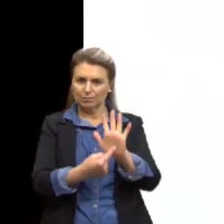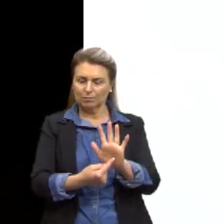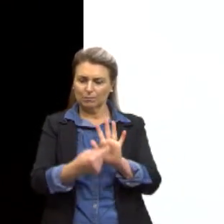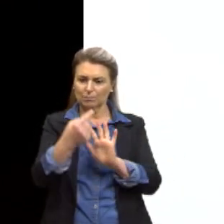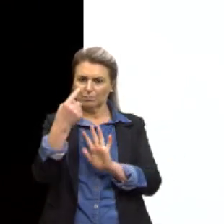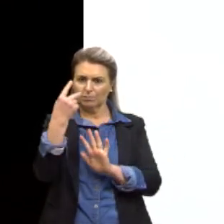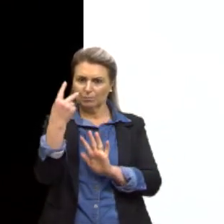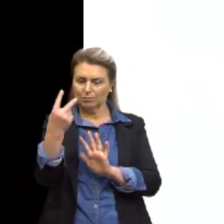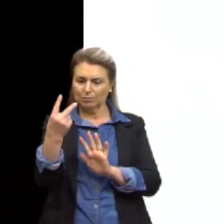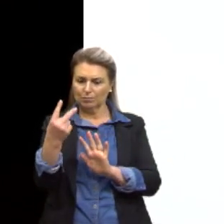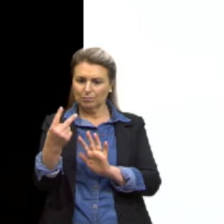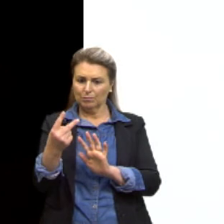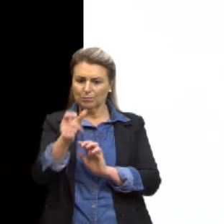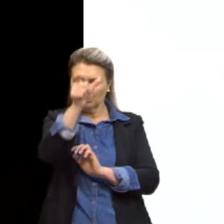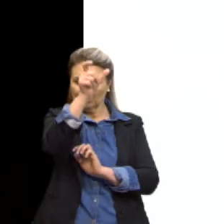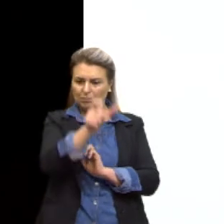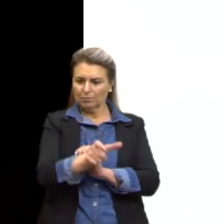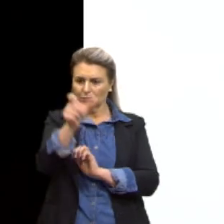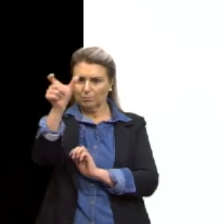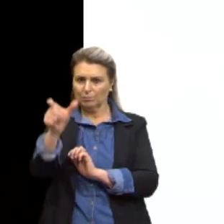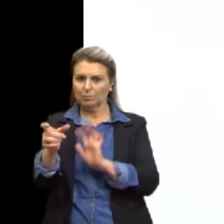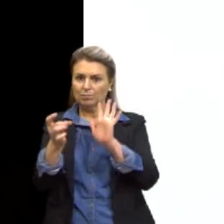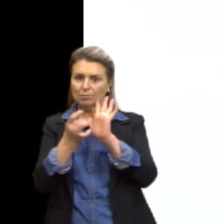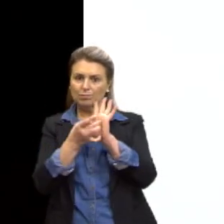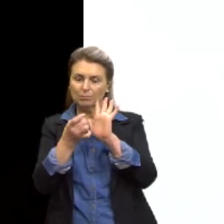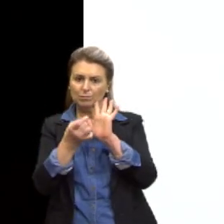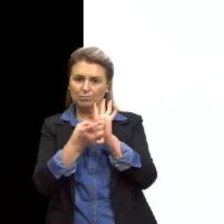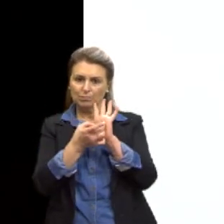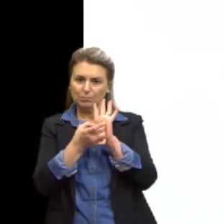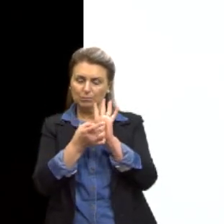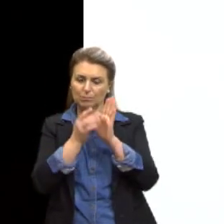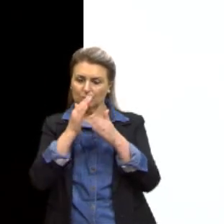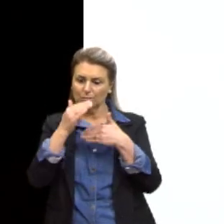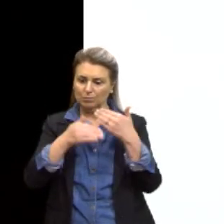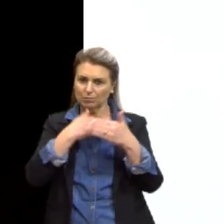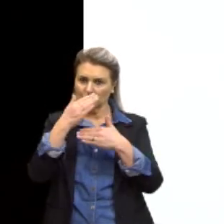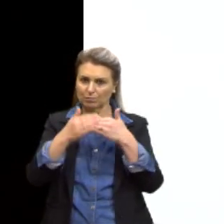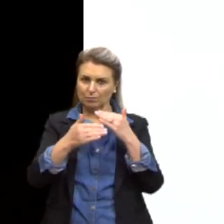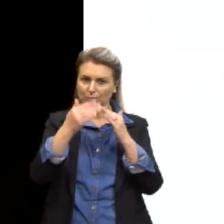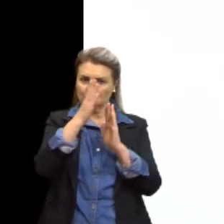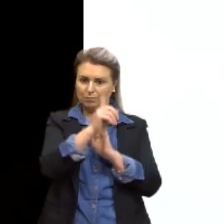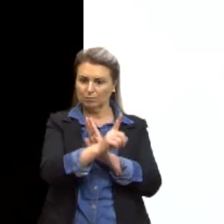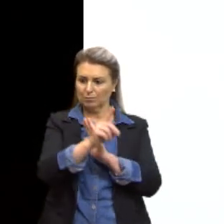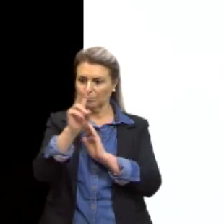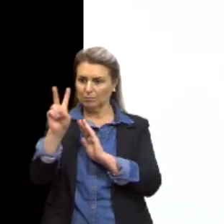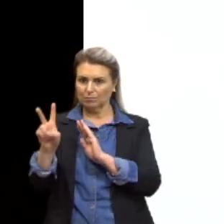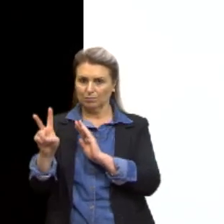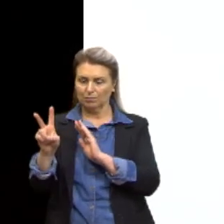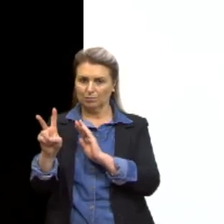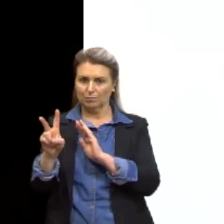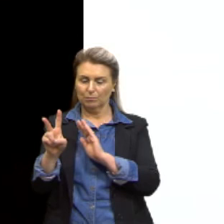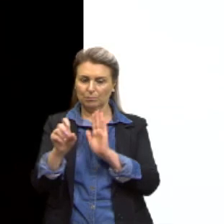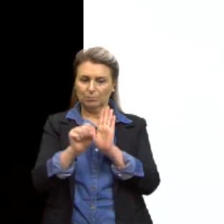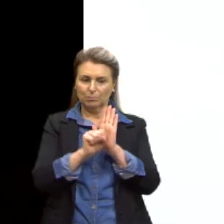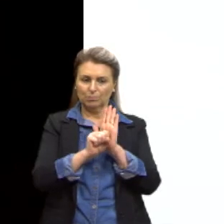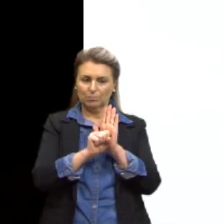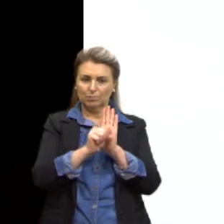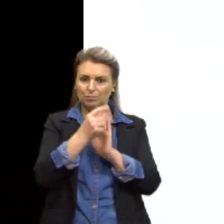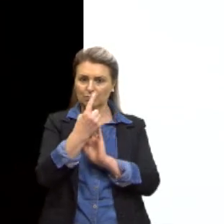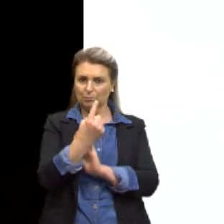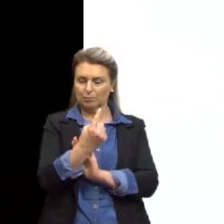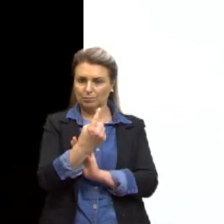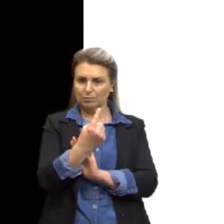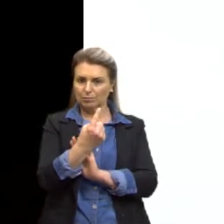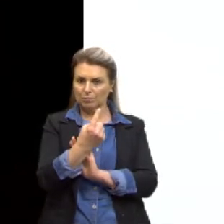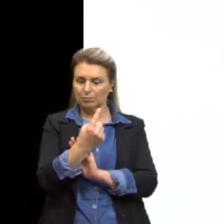placas de vidro e a descrição dessas etapas, então. Número 1, ocorre a coleta e